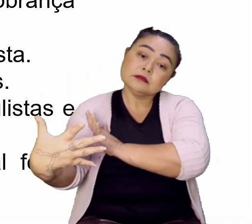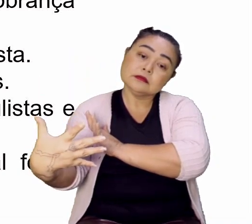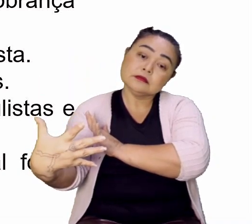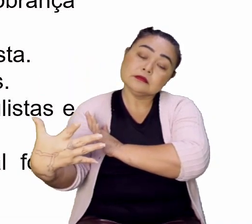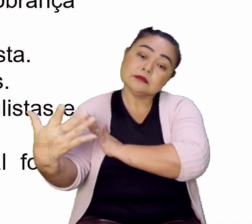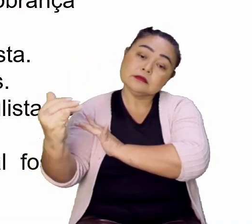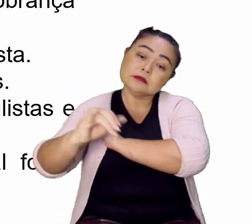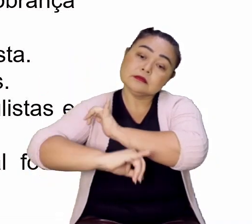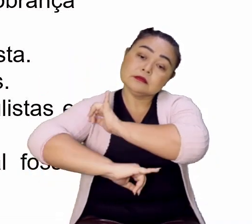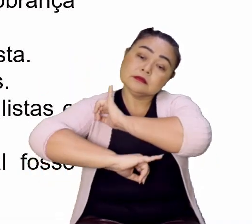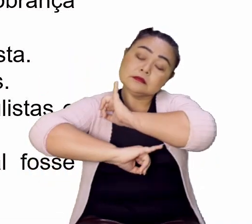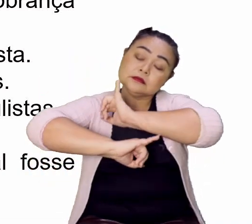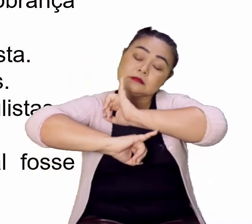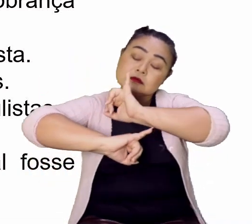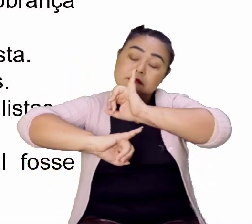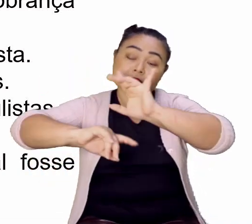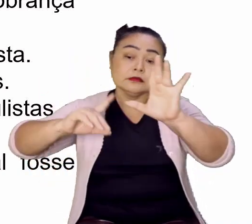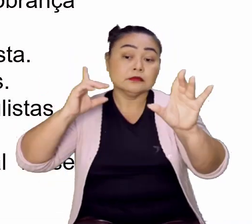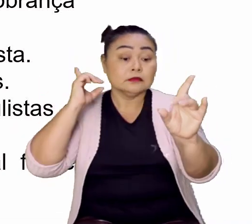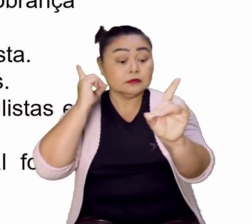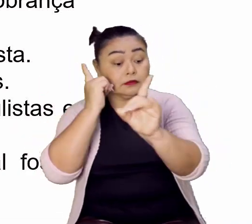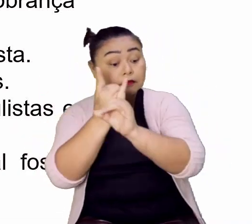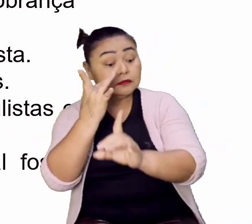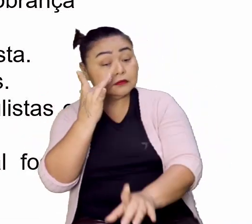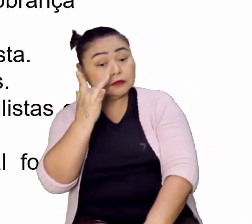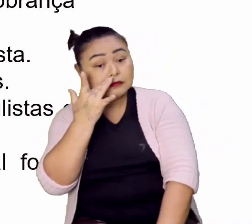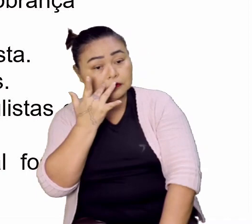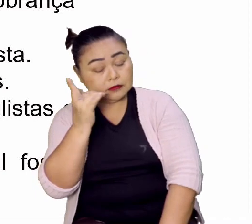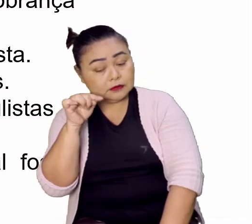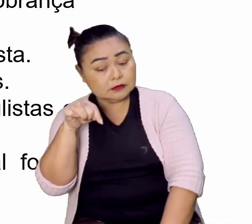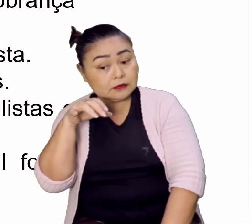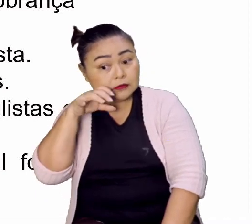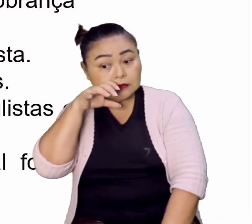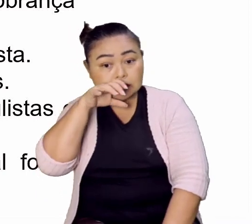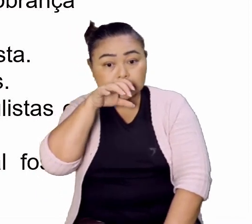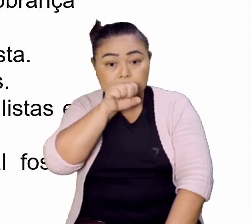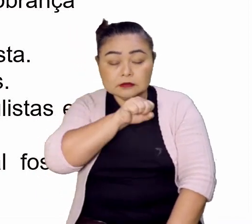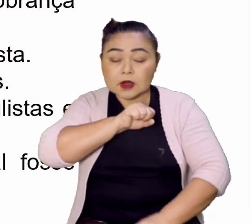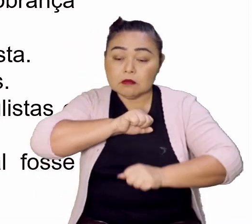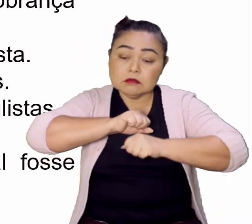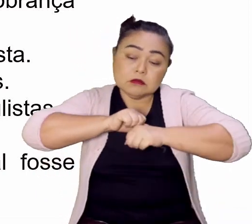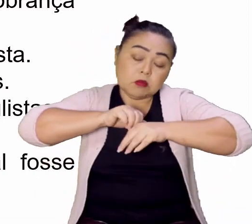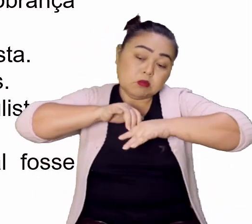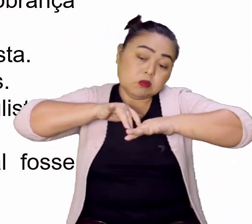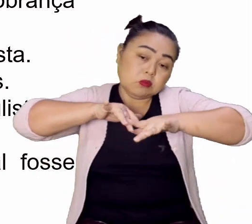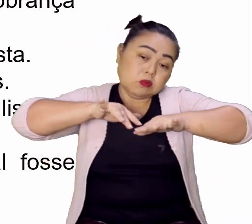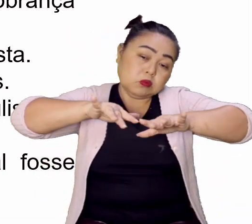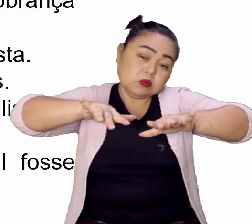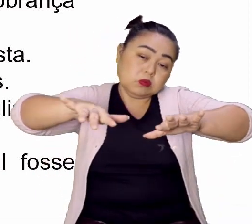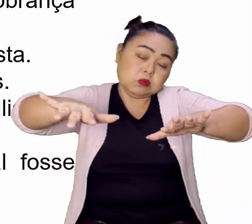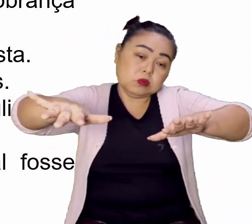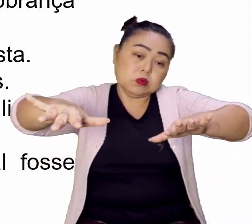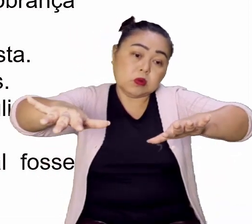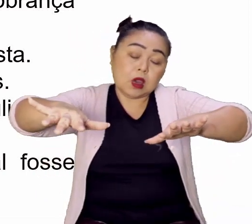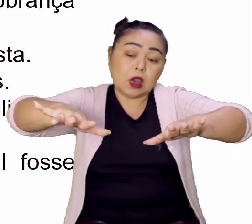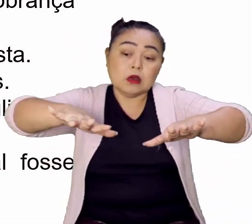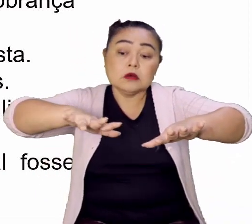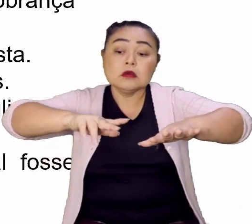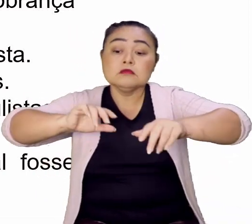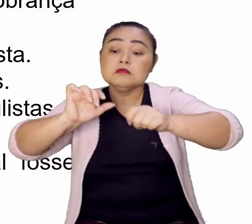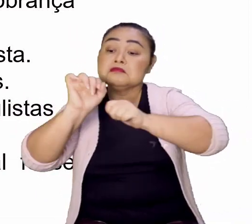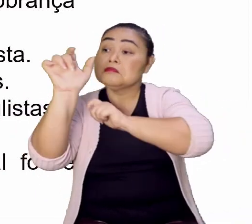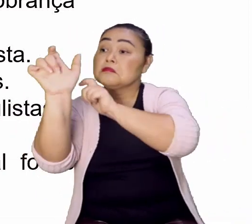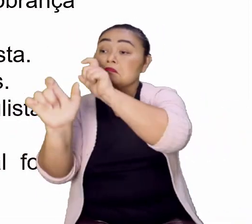notícia da descoberta do ouro rapidamente se espalhou provocando grande corrida de